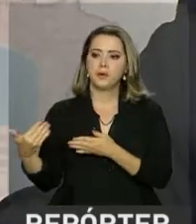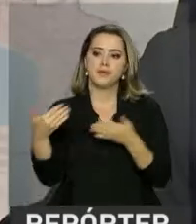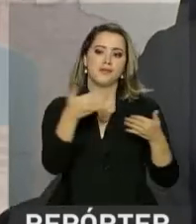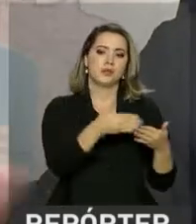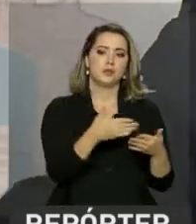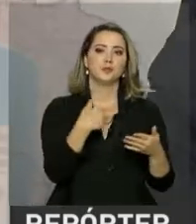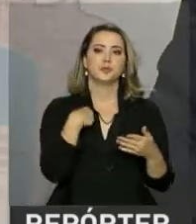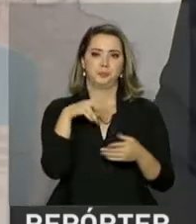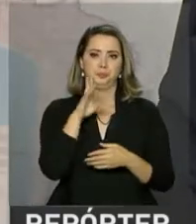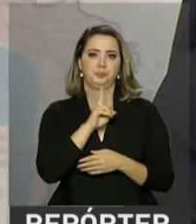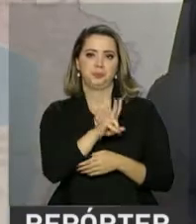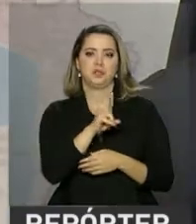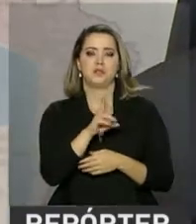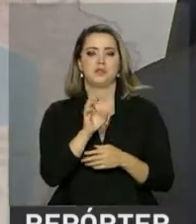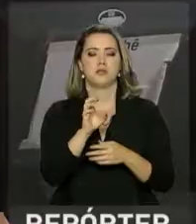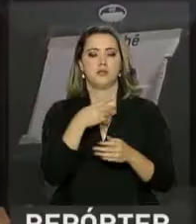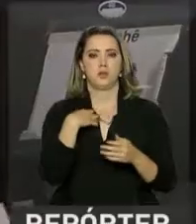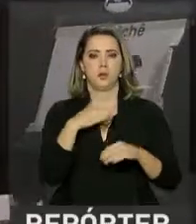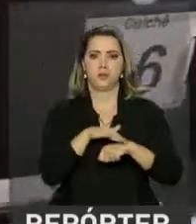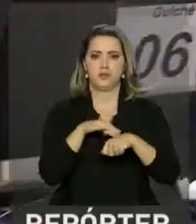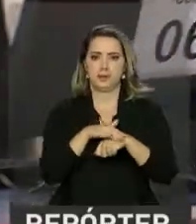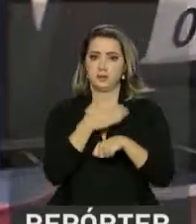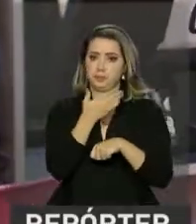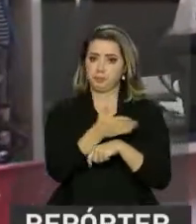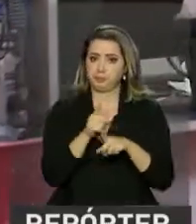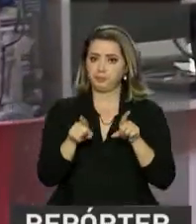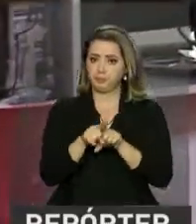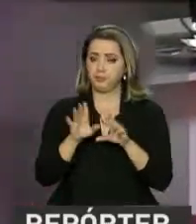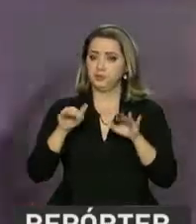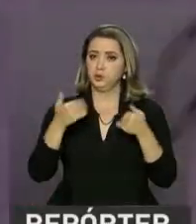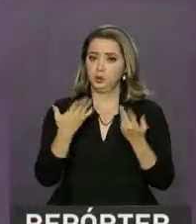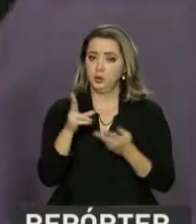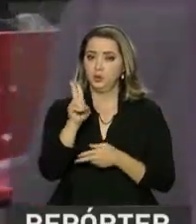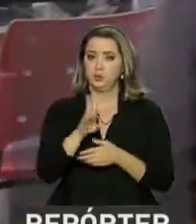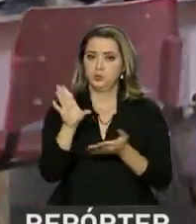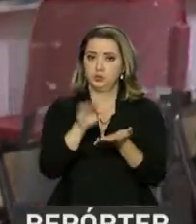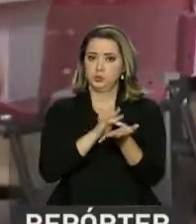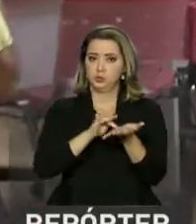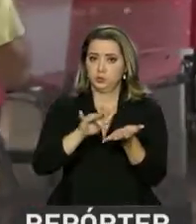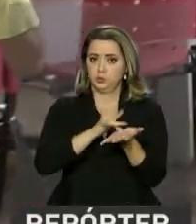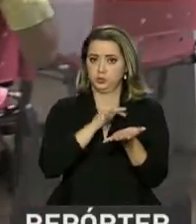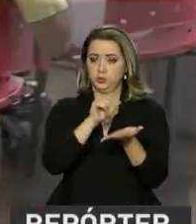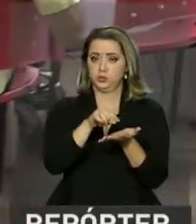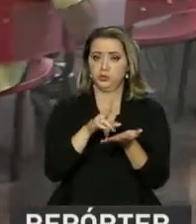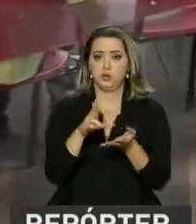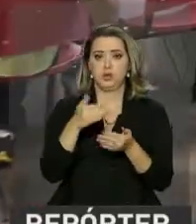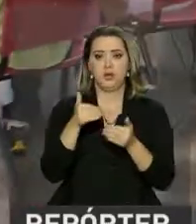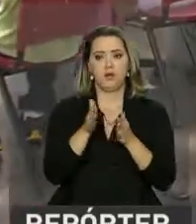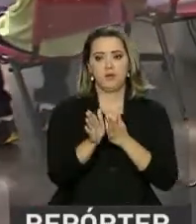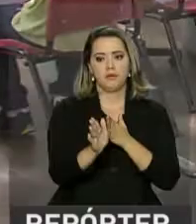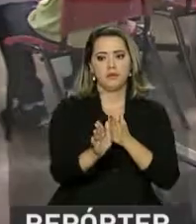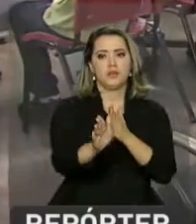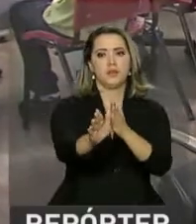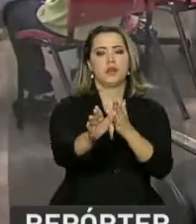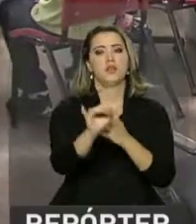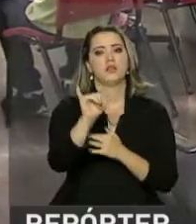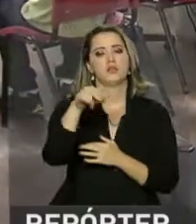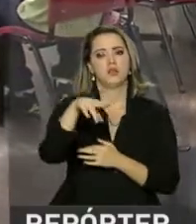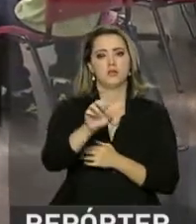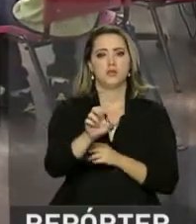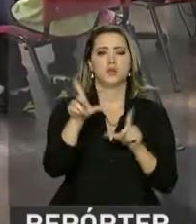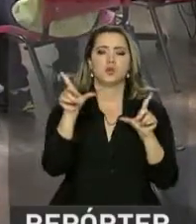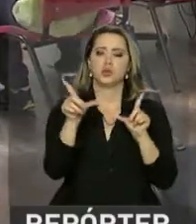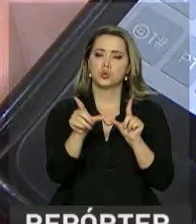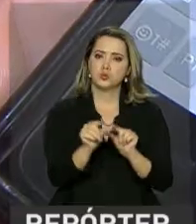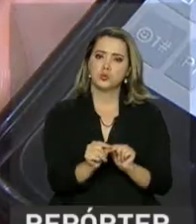dirigir para fazer aquela entrevista de emprego. Com o uso do aplicativo pelos trabalhadores, a fila dos postos do CINE devem